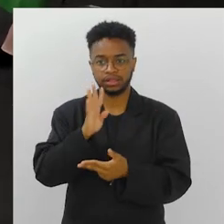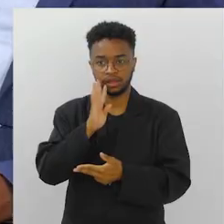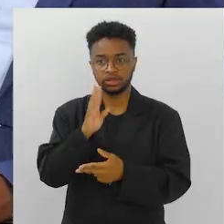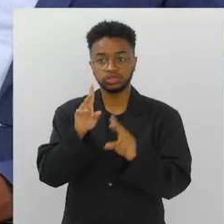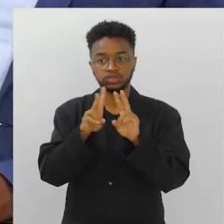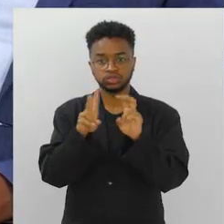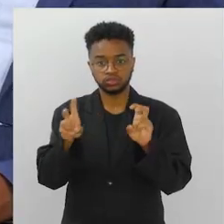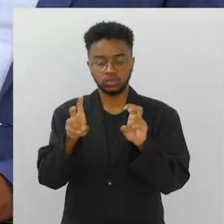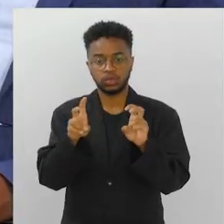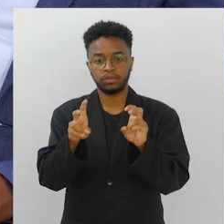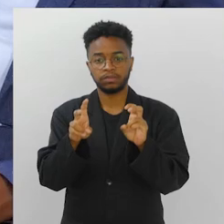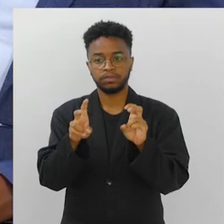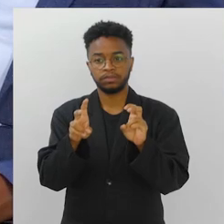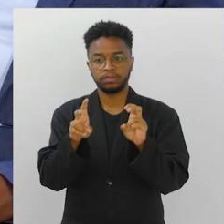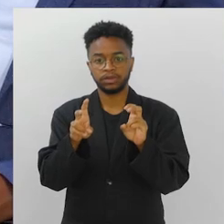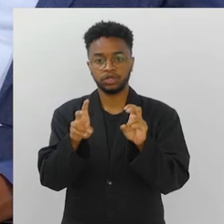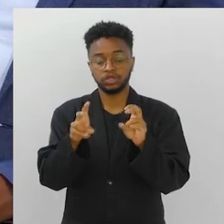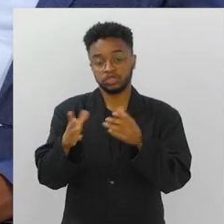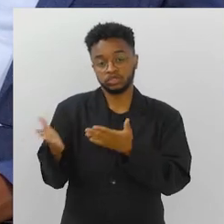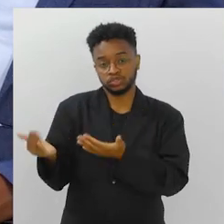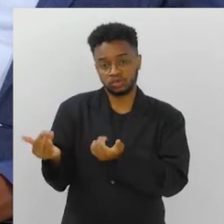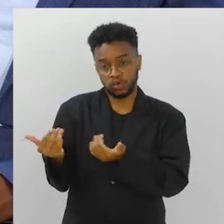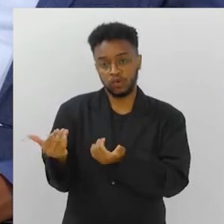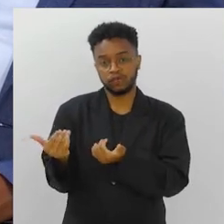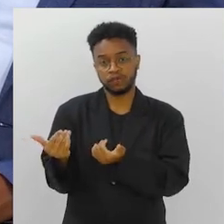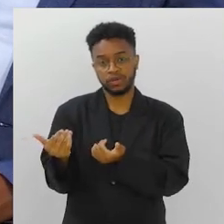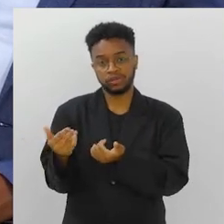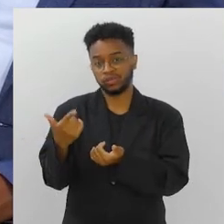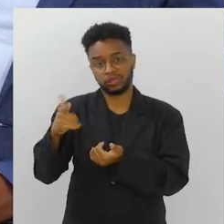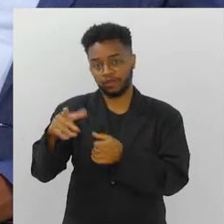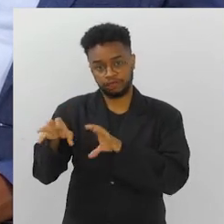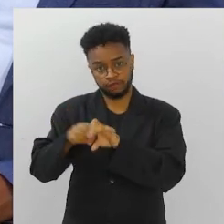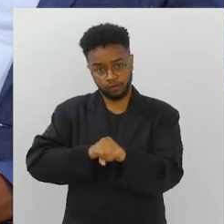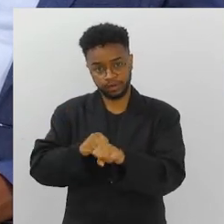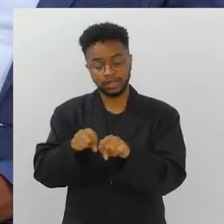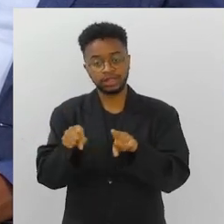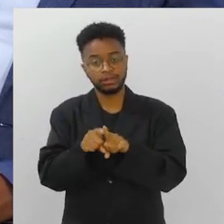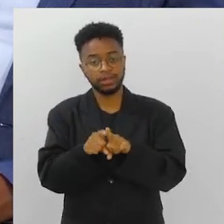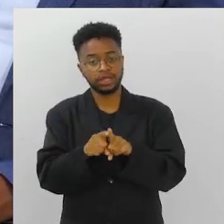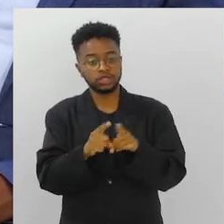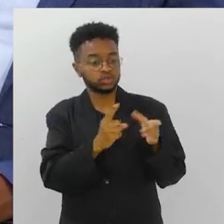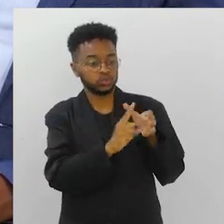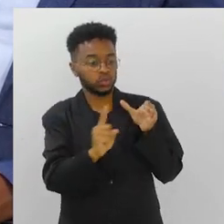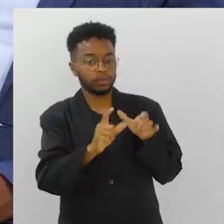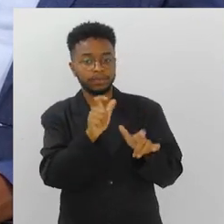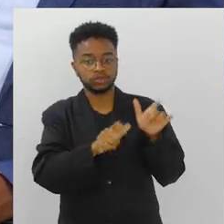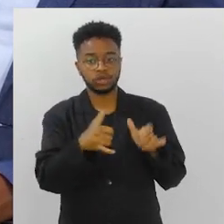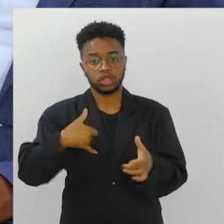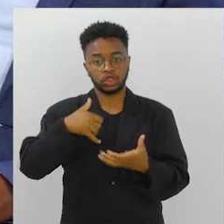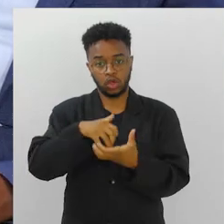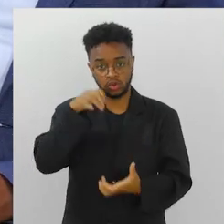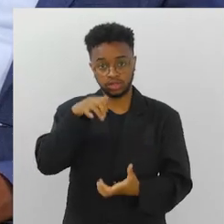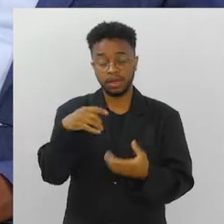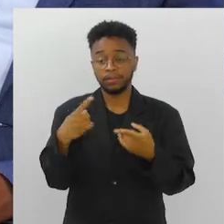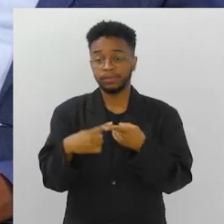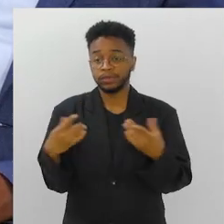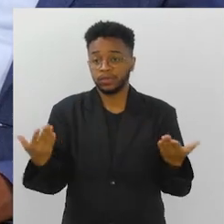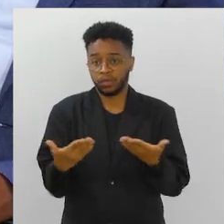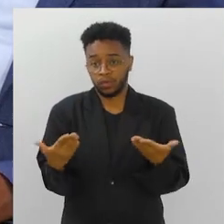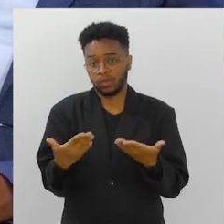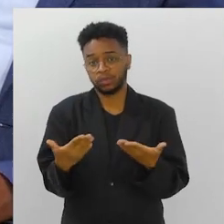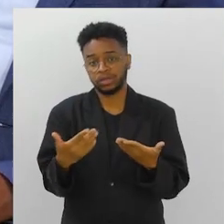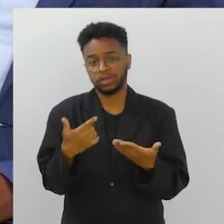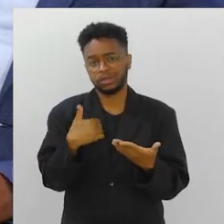sobre a exclusão da juventude, que não se forma direito, e das pessoas idosas que hoje,